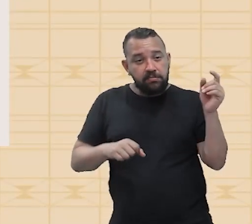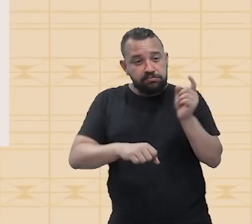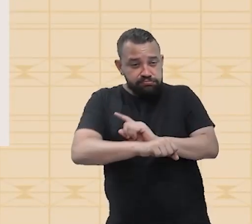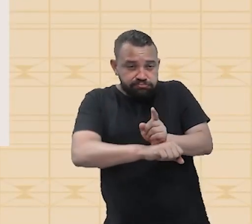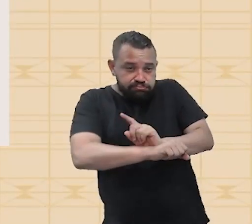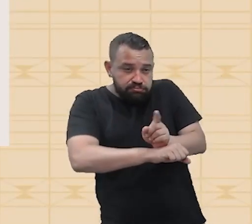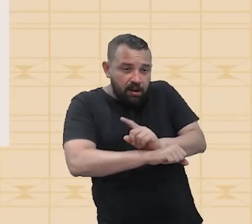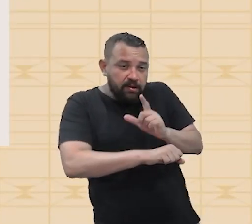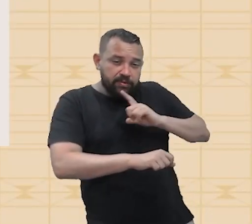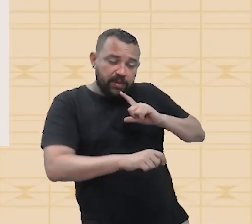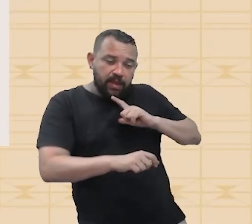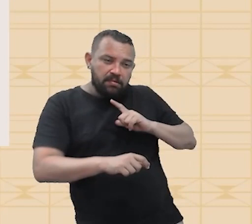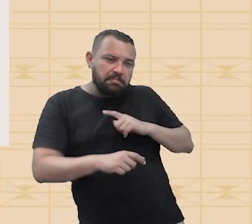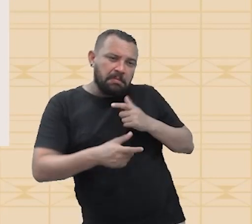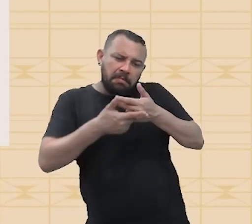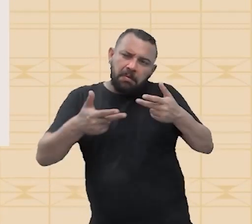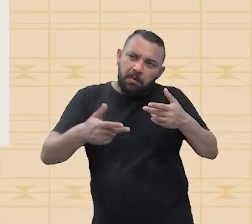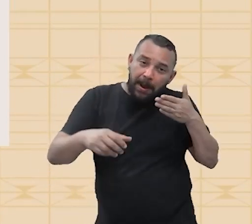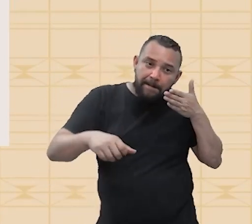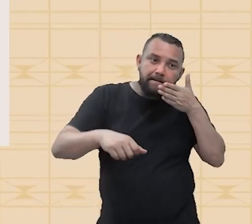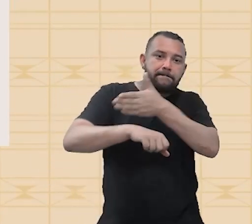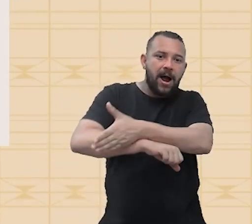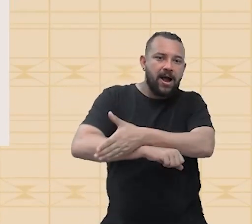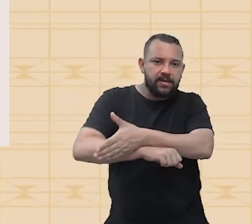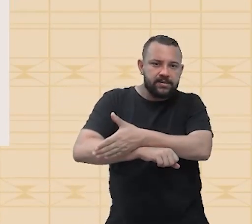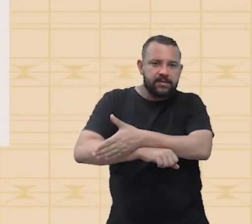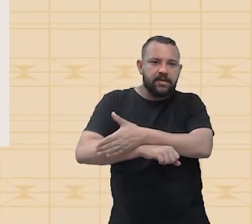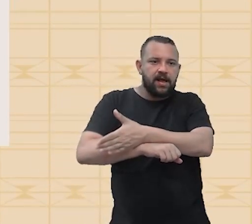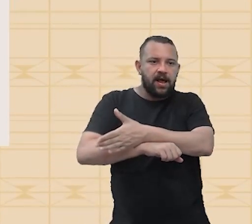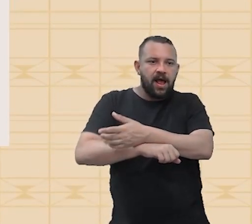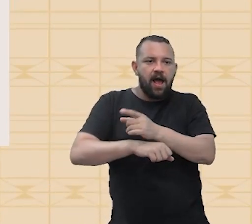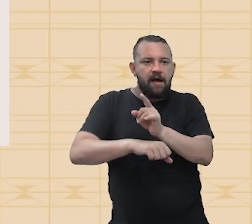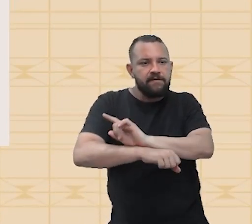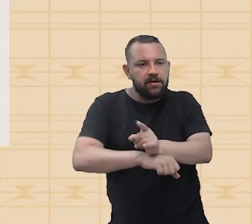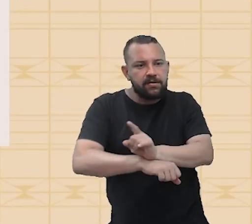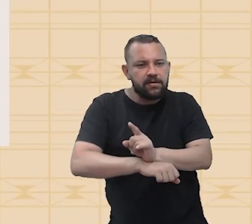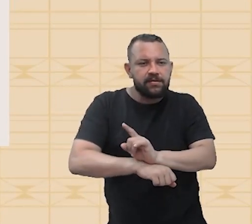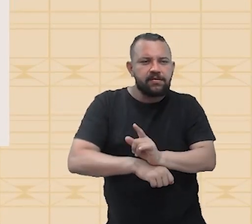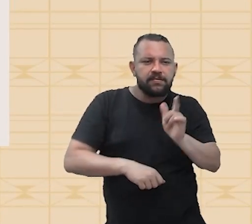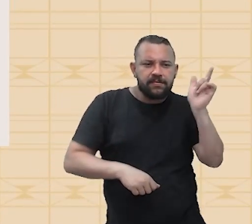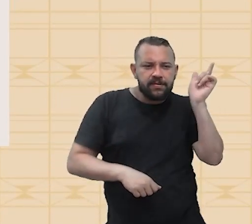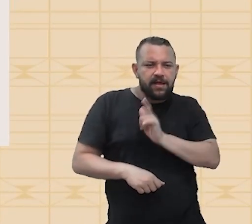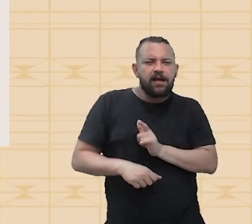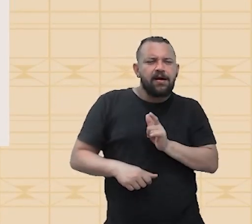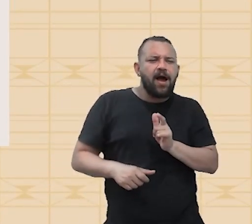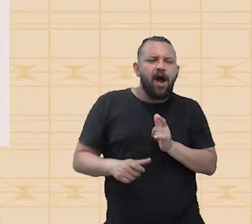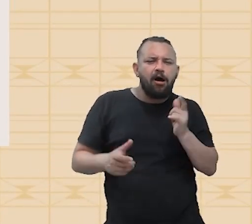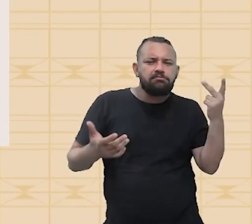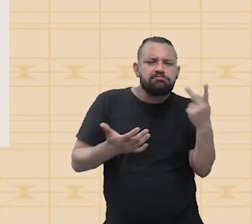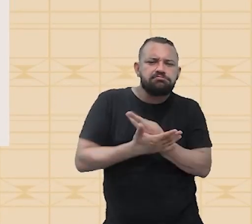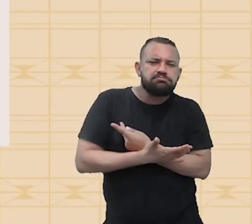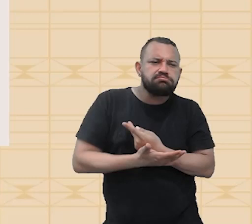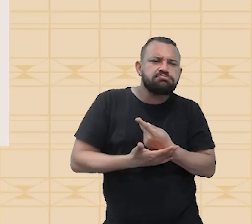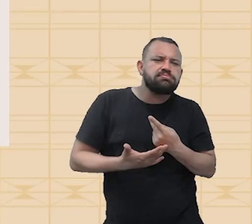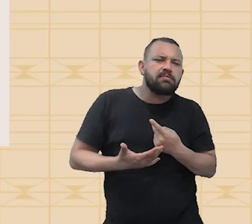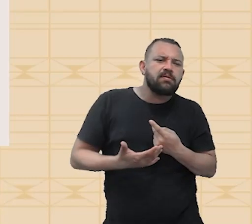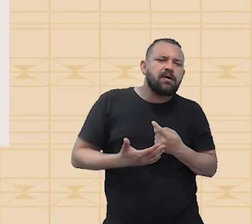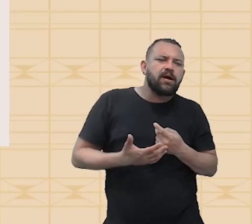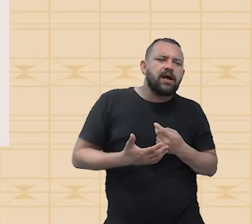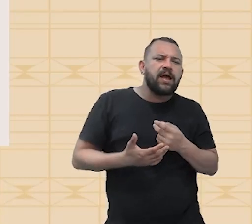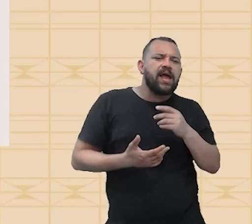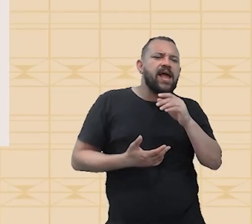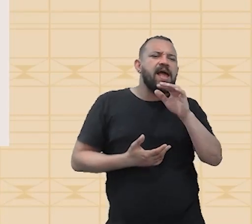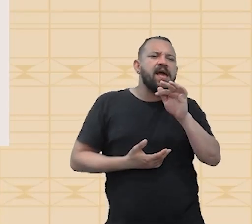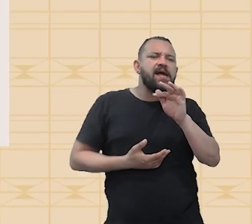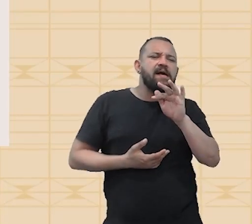você tem um objeto que ultrapassa a própria velocidade do som, você vai ter fenômenos, fenômenos esses chamados de efeito Doppler